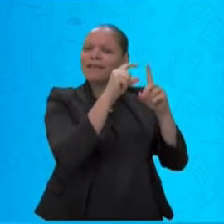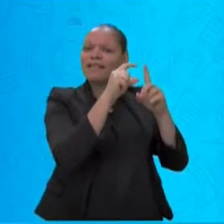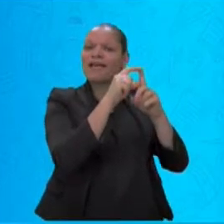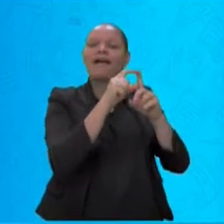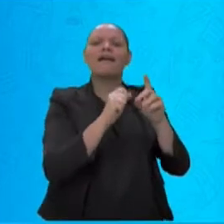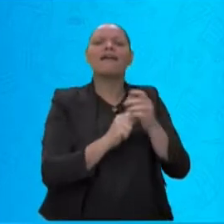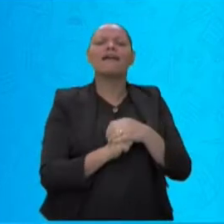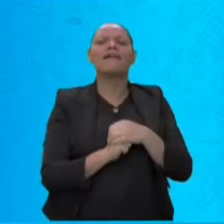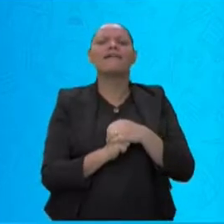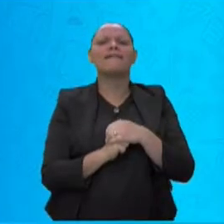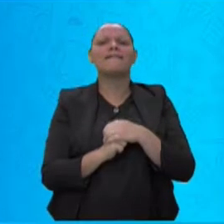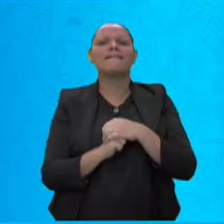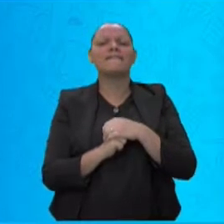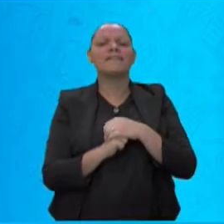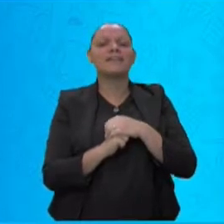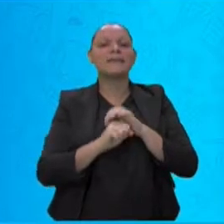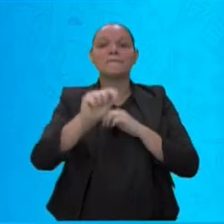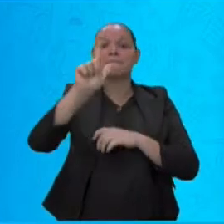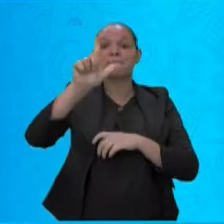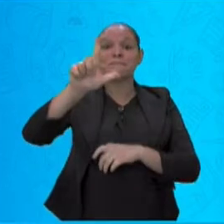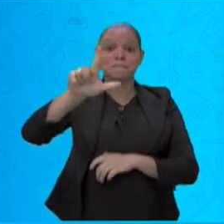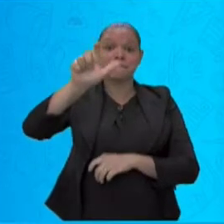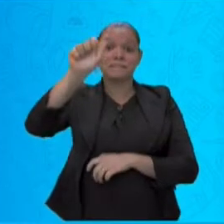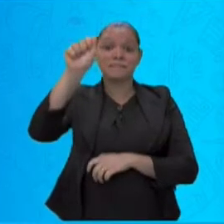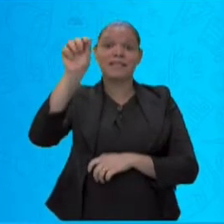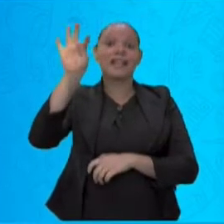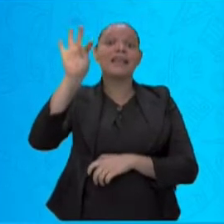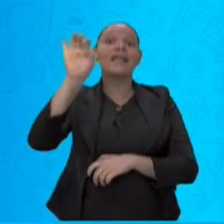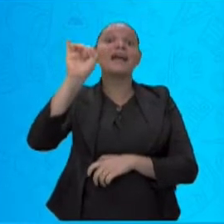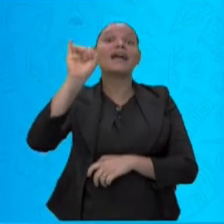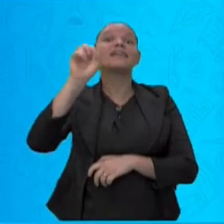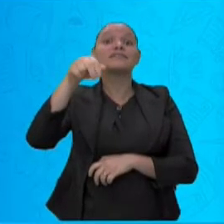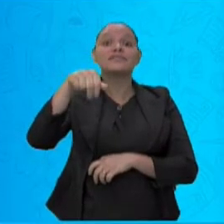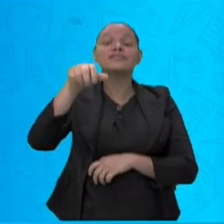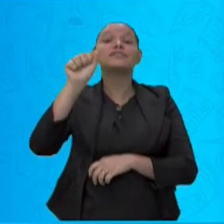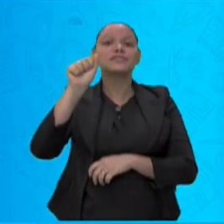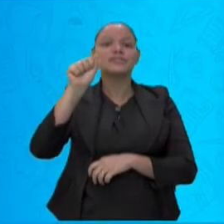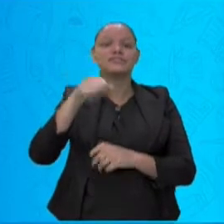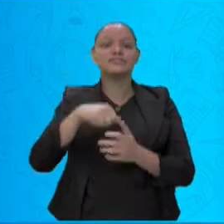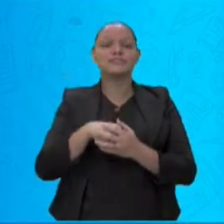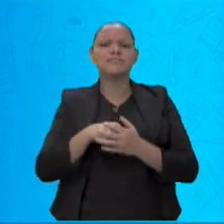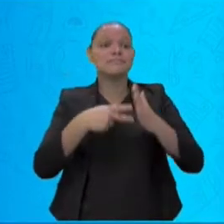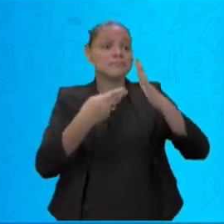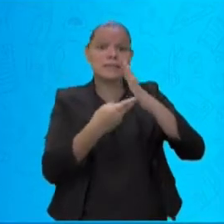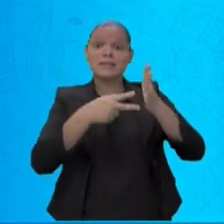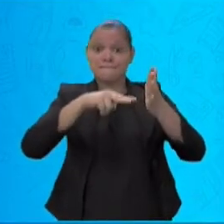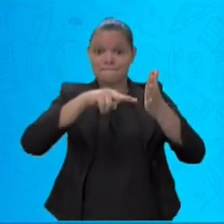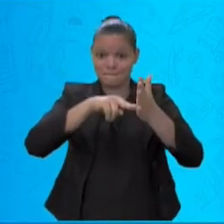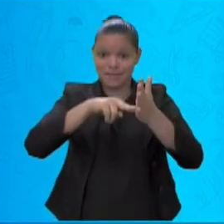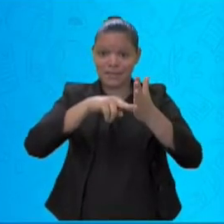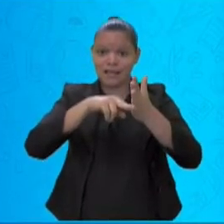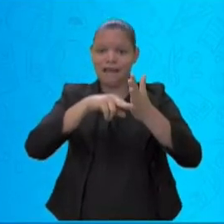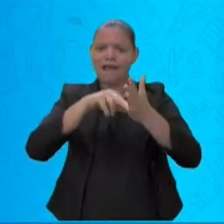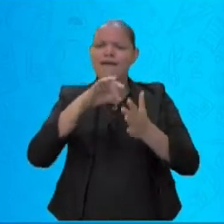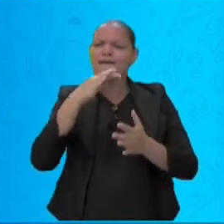agora nós vamos falar, relembrar umas aulas passadas que eu falei com vocês, que o fonema seria muito importante